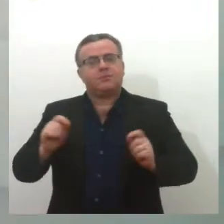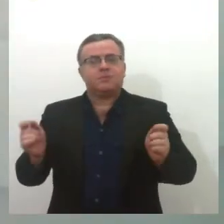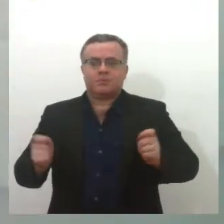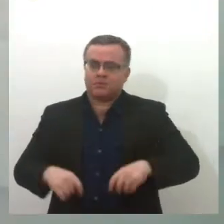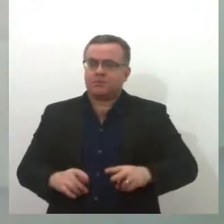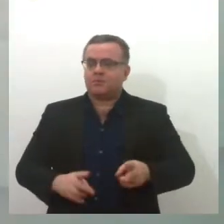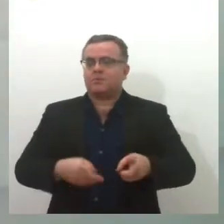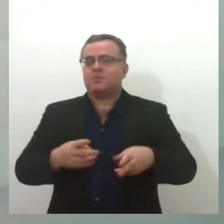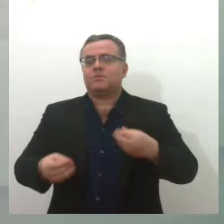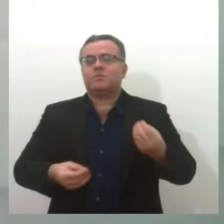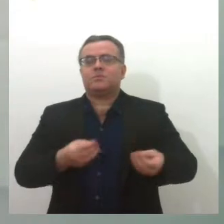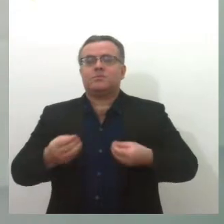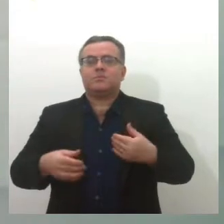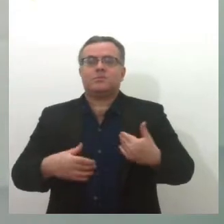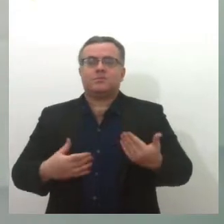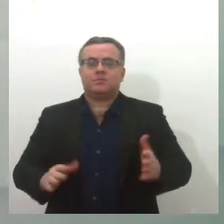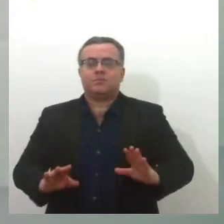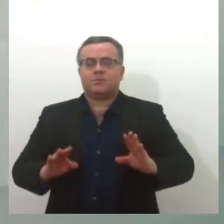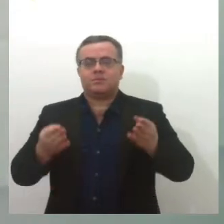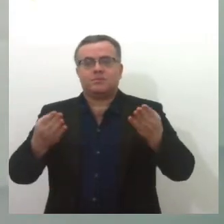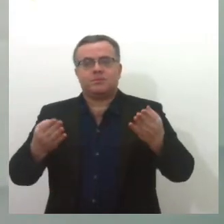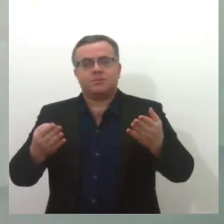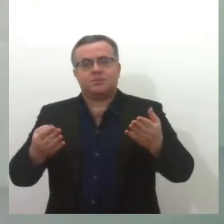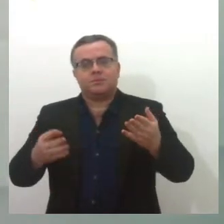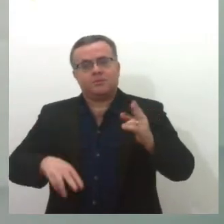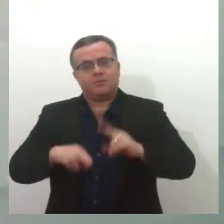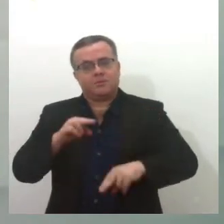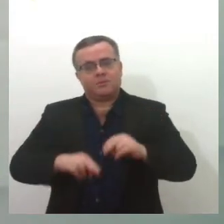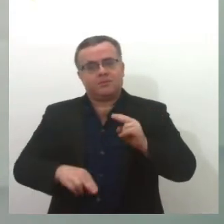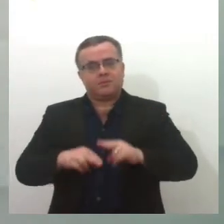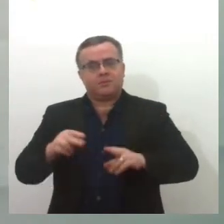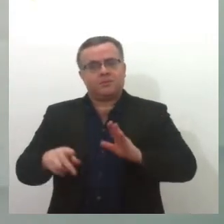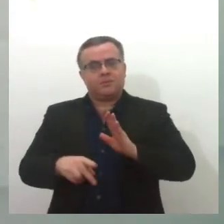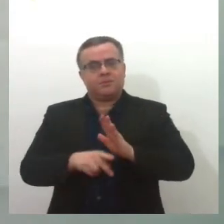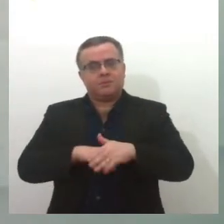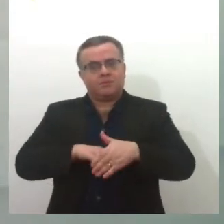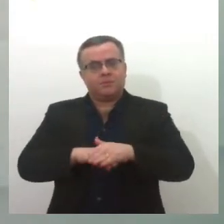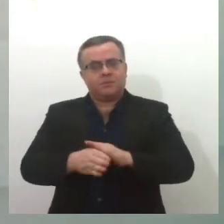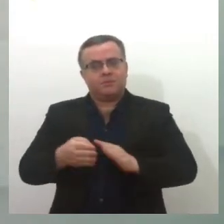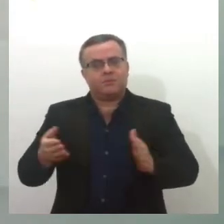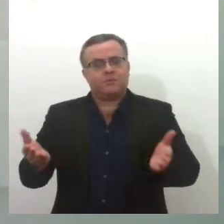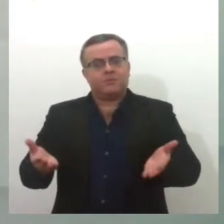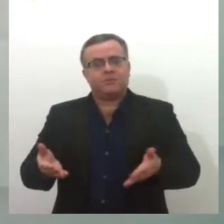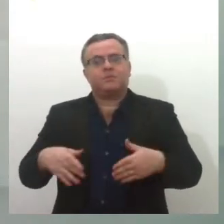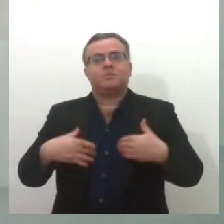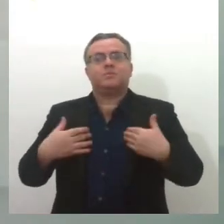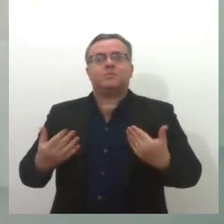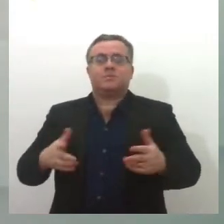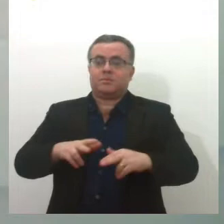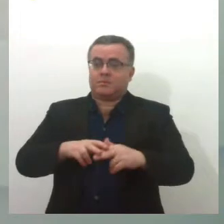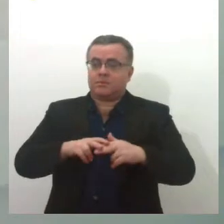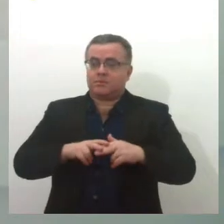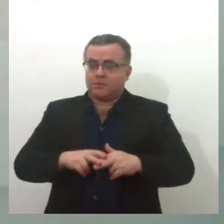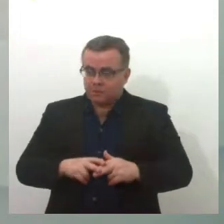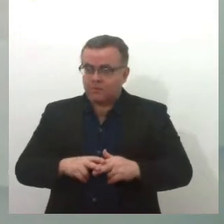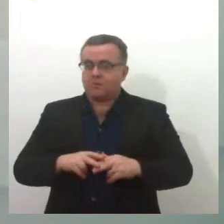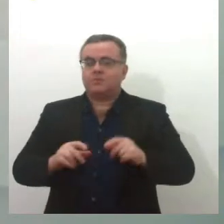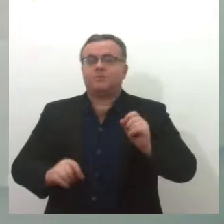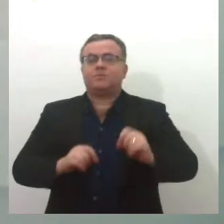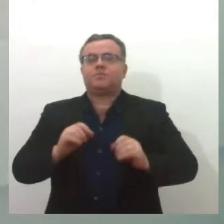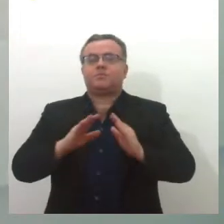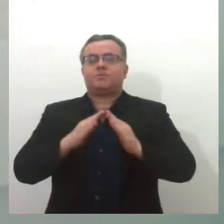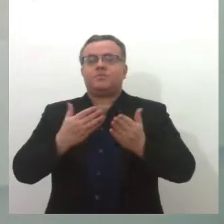os festejos juninos são muito fortes, fazem parte da nossa tradição, das nossas raízes. E foi pensando nisso que a Escola do